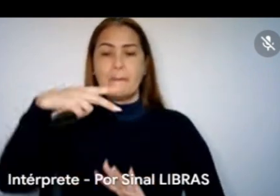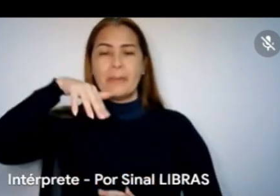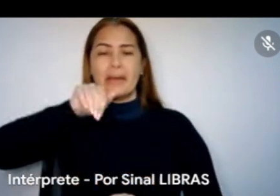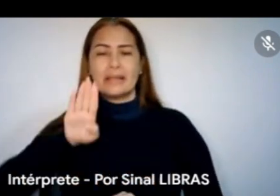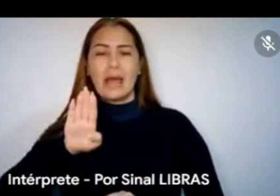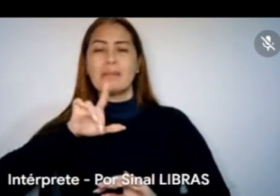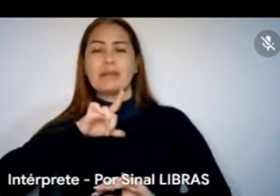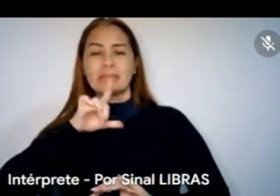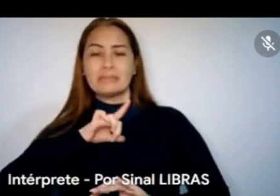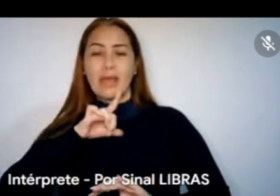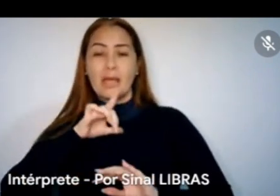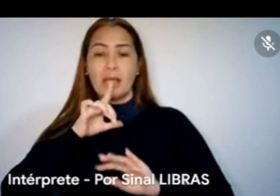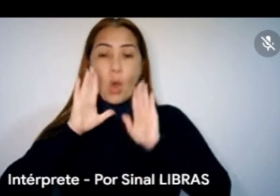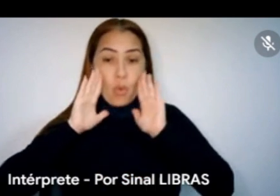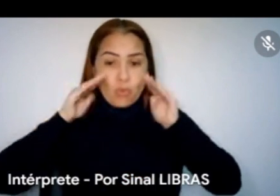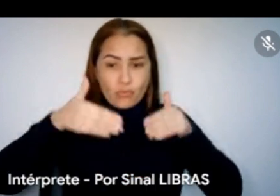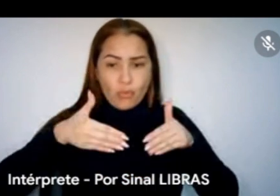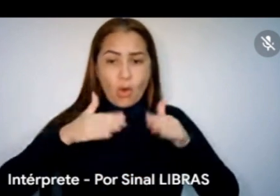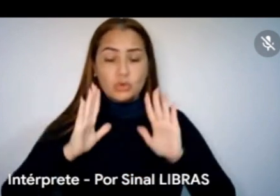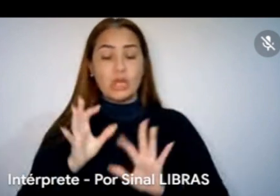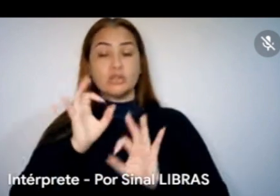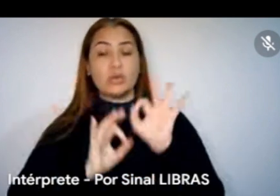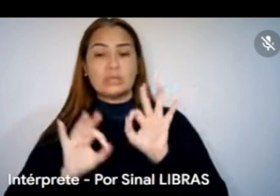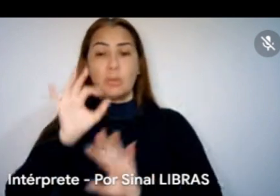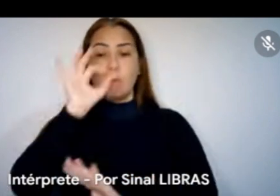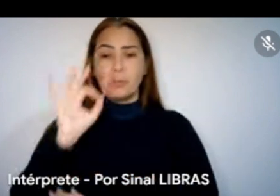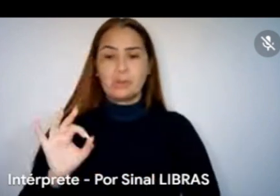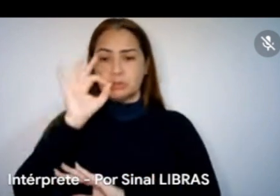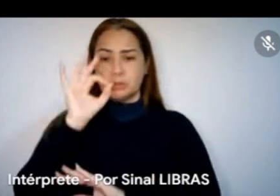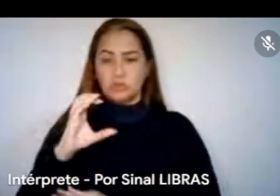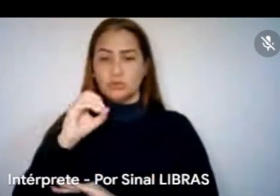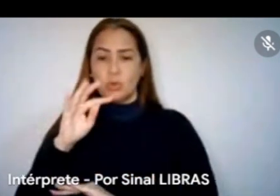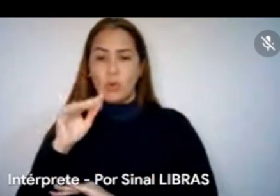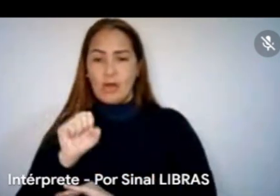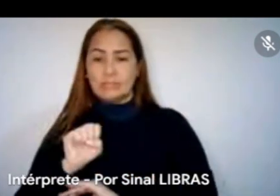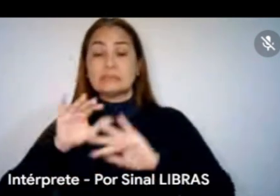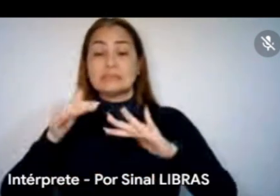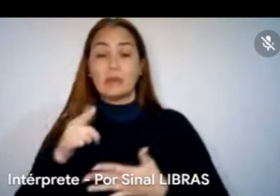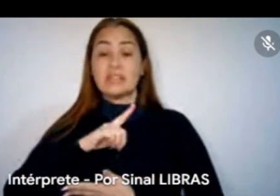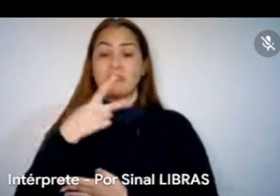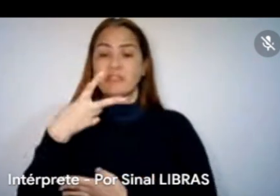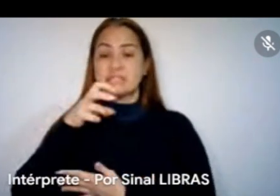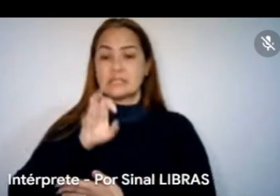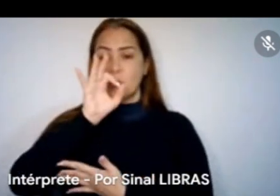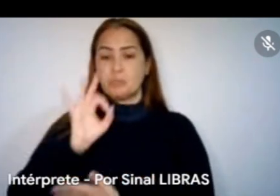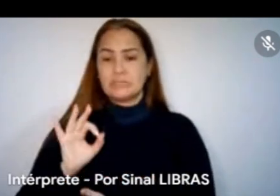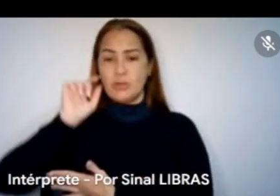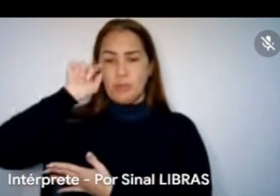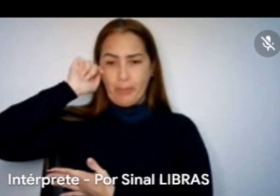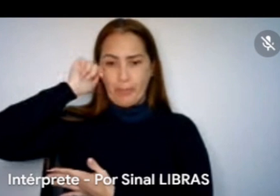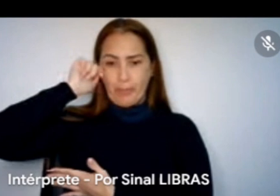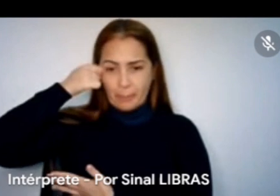digamos assim, focal, já estabelece algumas porcentagens para cortas. Então, a gente tem 25% para pessoas negras, 10